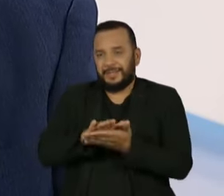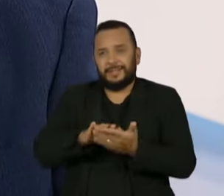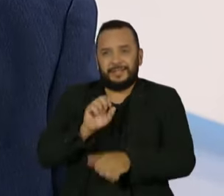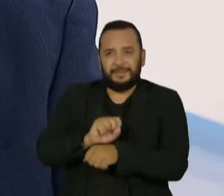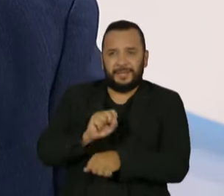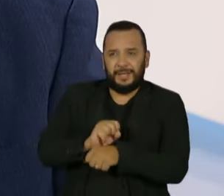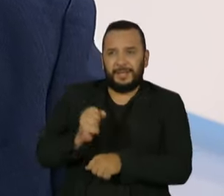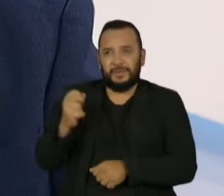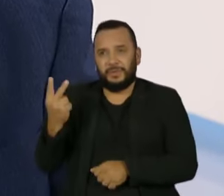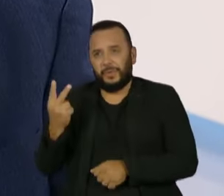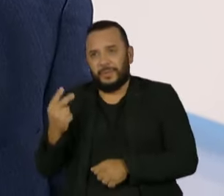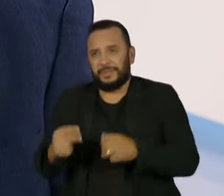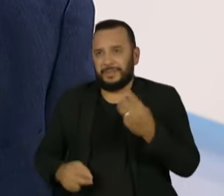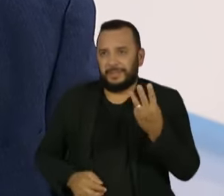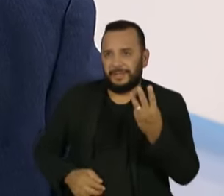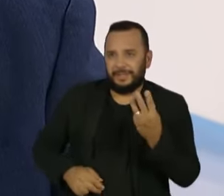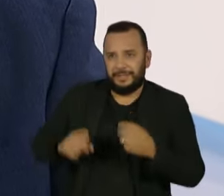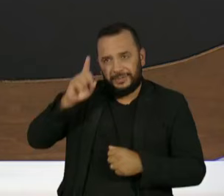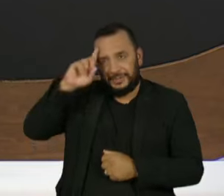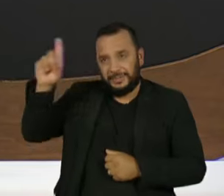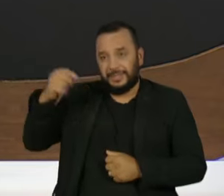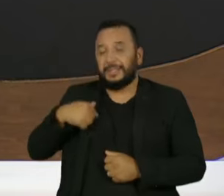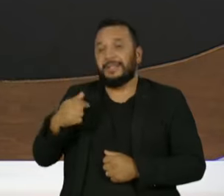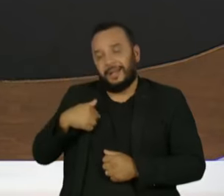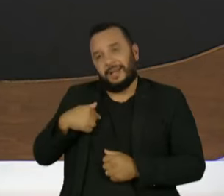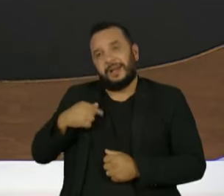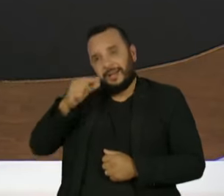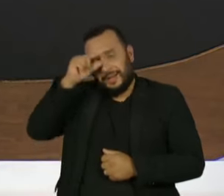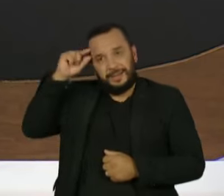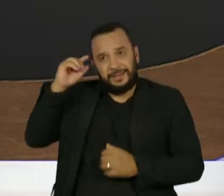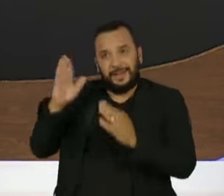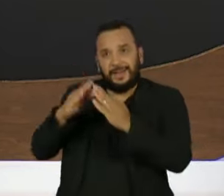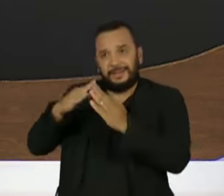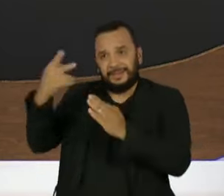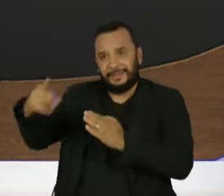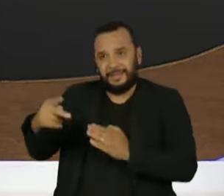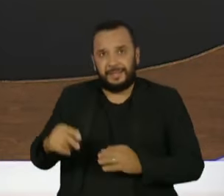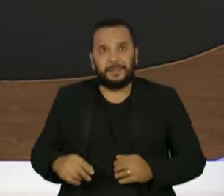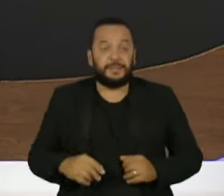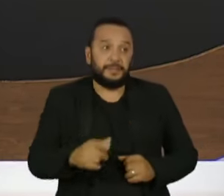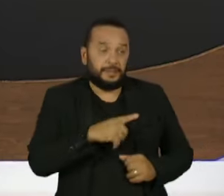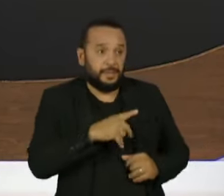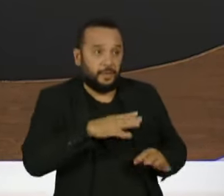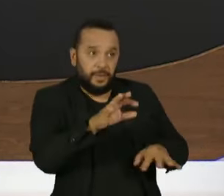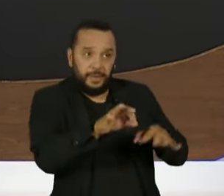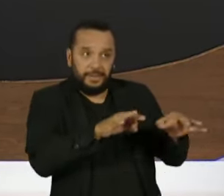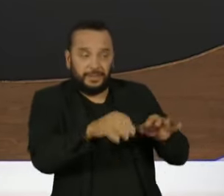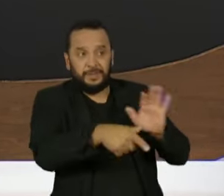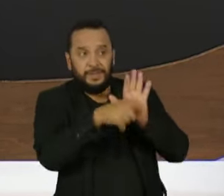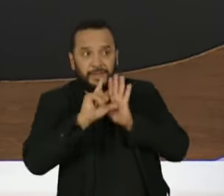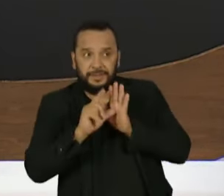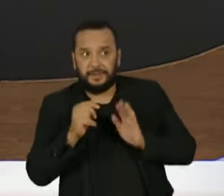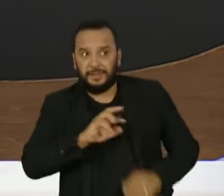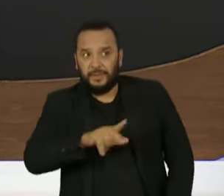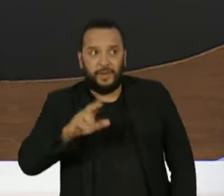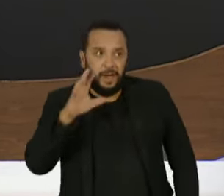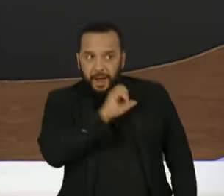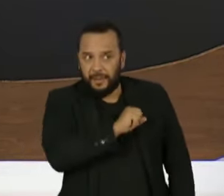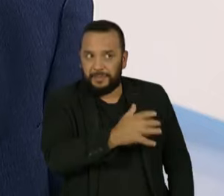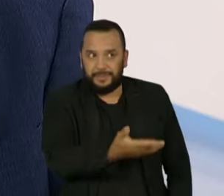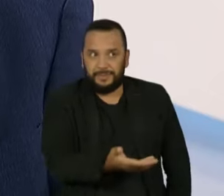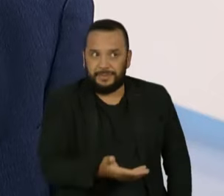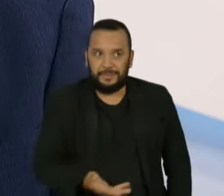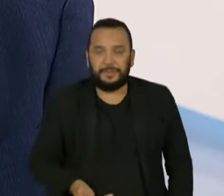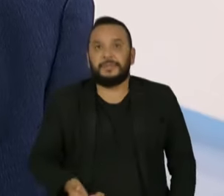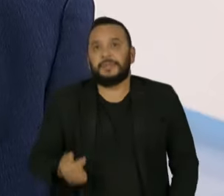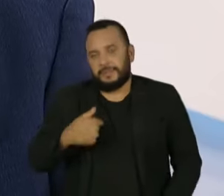dois ou três dias para Carlos Bolsonaro estar na casa dele. Essas coisas são organizadas com mais antecedência, né, senador? Não é da noite do domingo para a manhã de segunda?